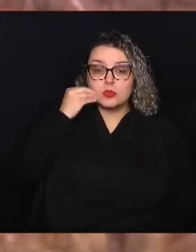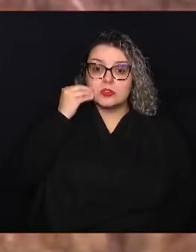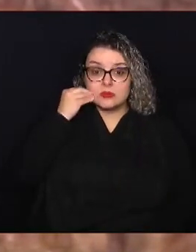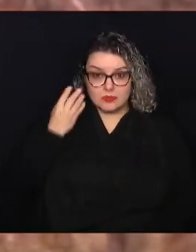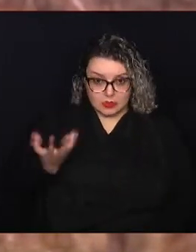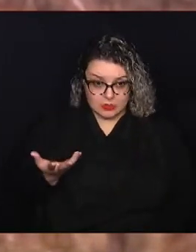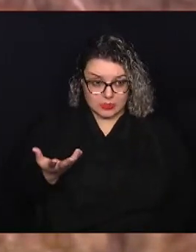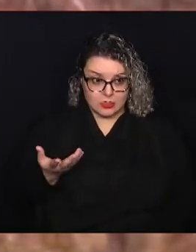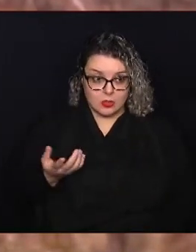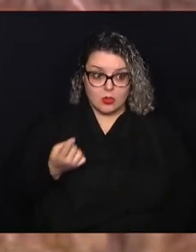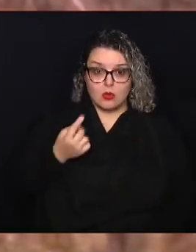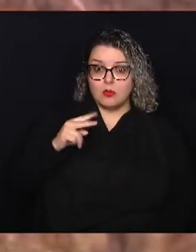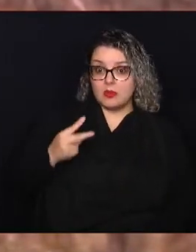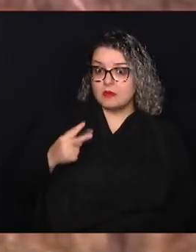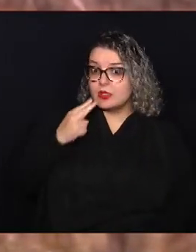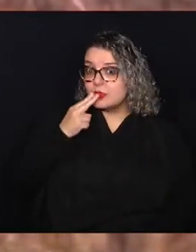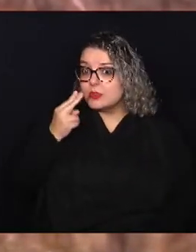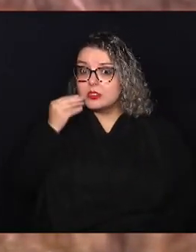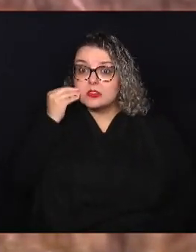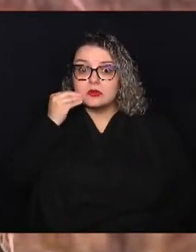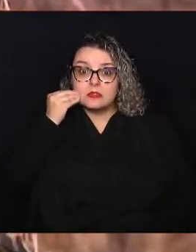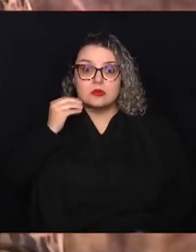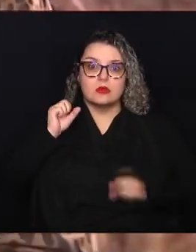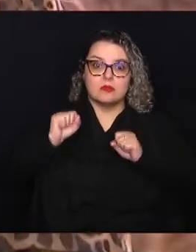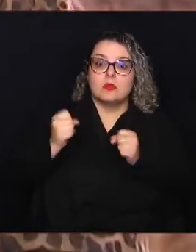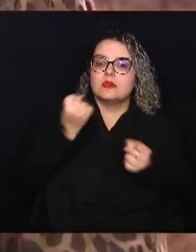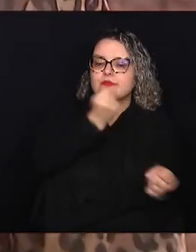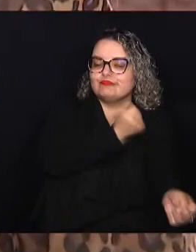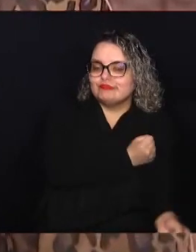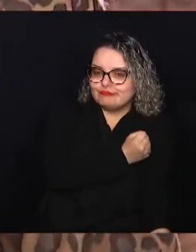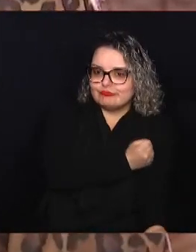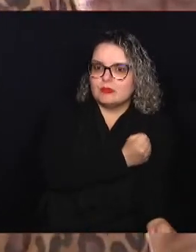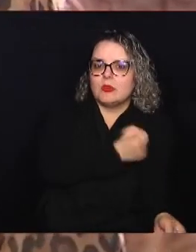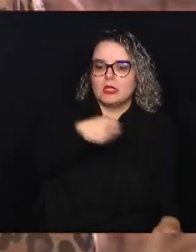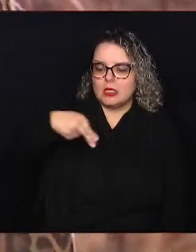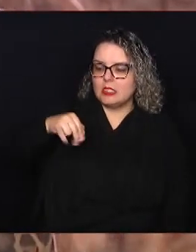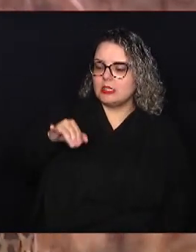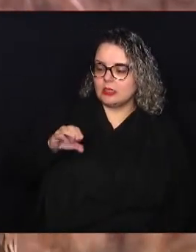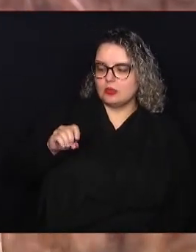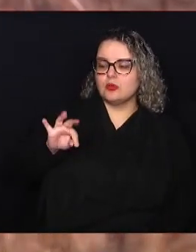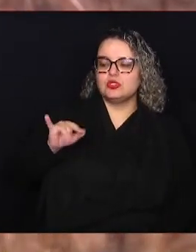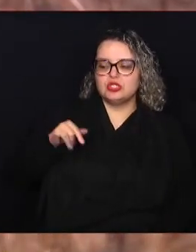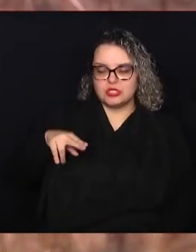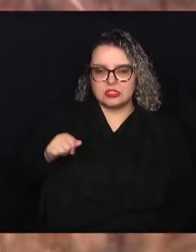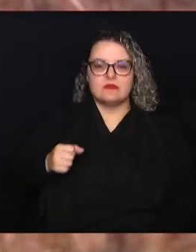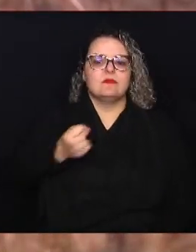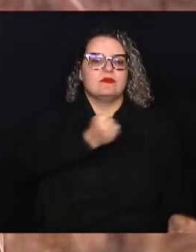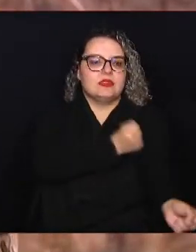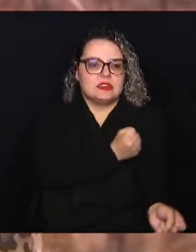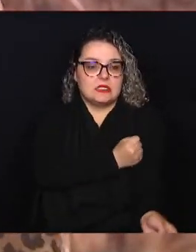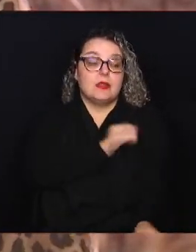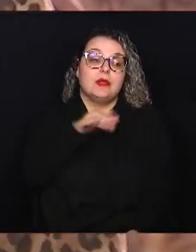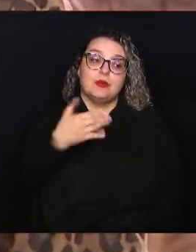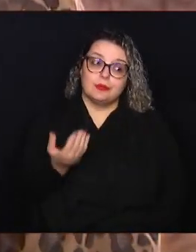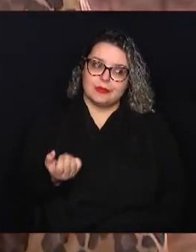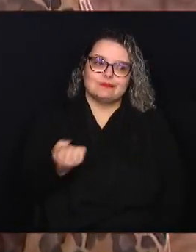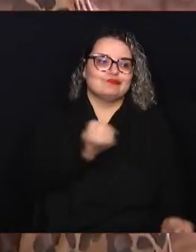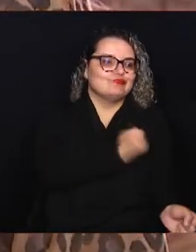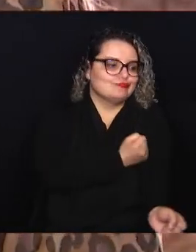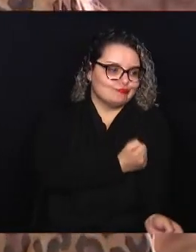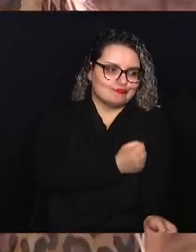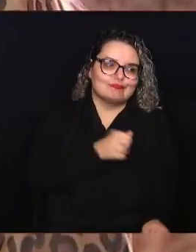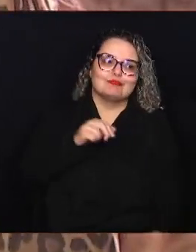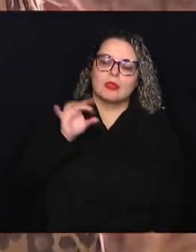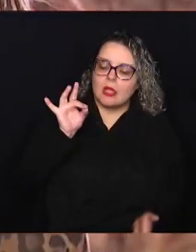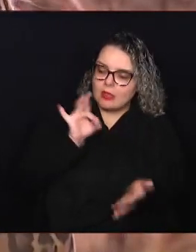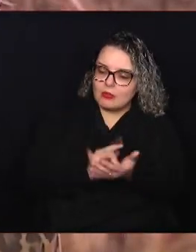né? Porque uma vez que se experimenta, ela pode realmente se viciar porque a nicotina ela vicia. É, partir do momento que pega o vício, realmente é bem